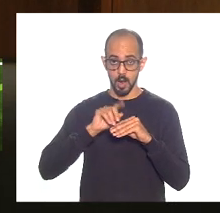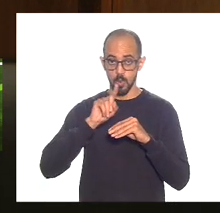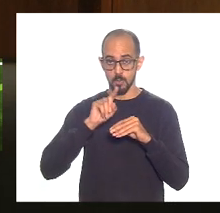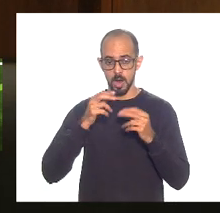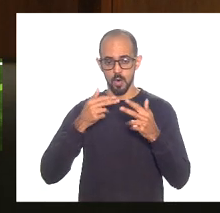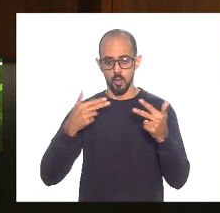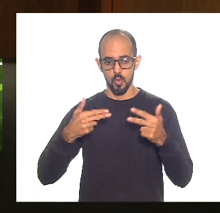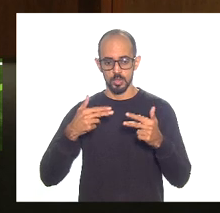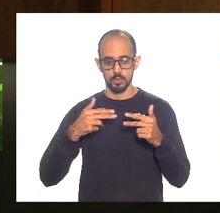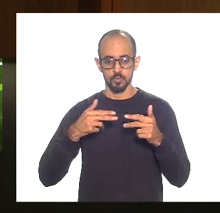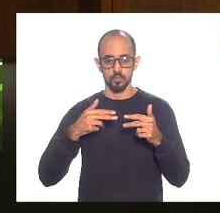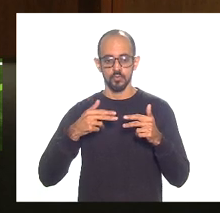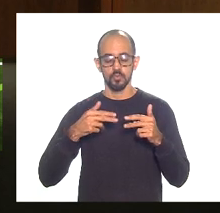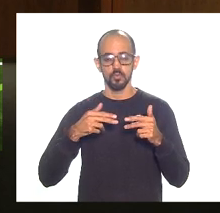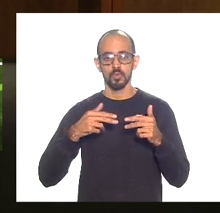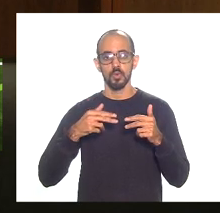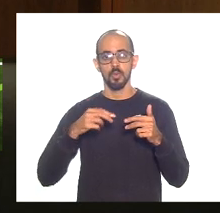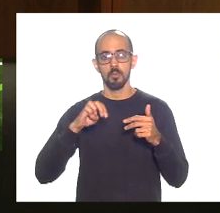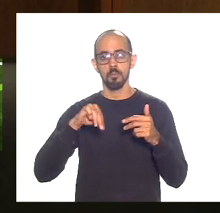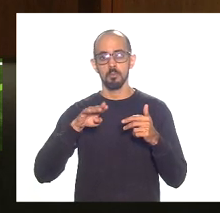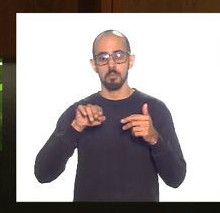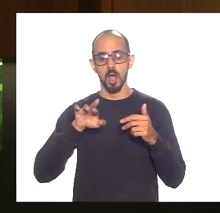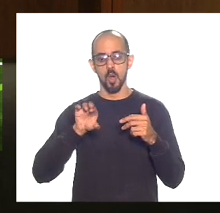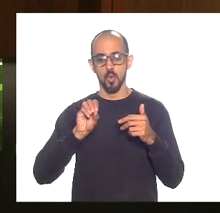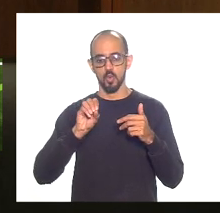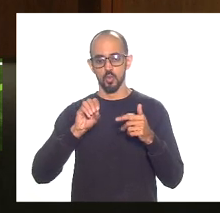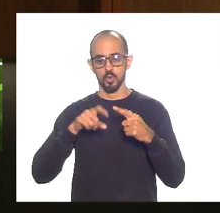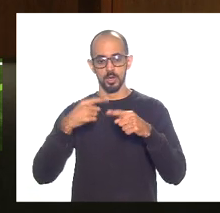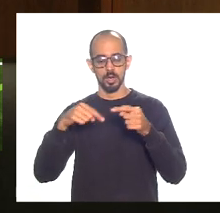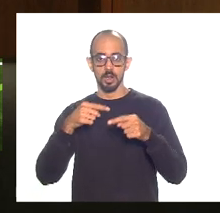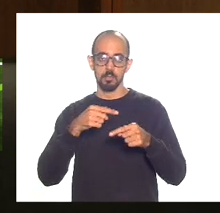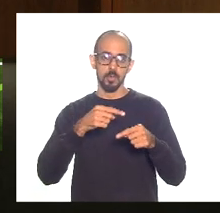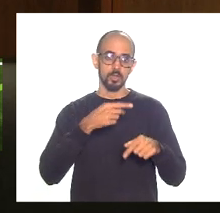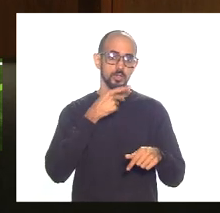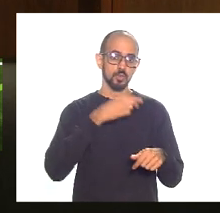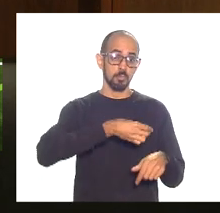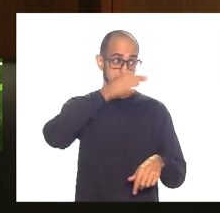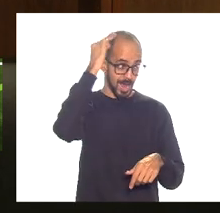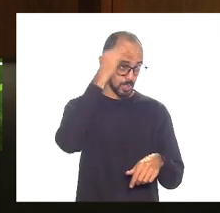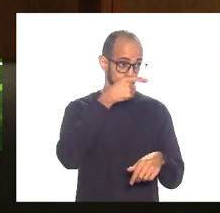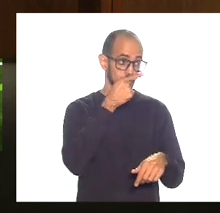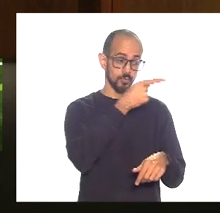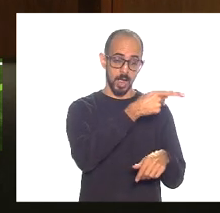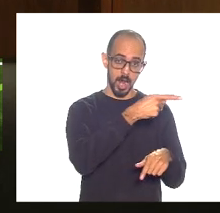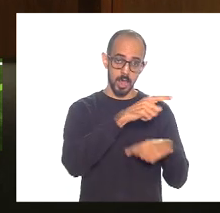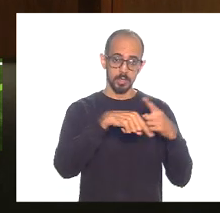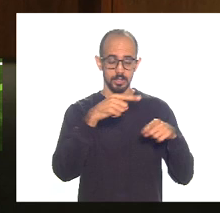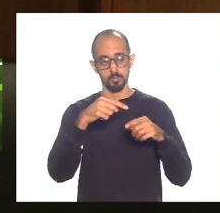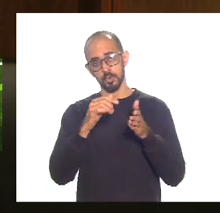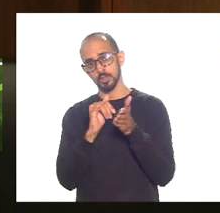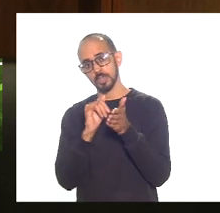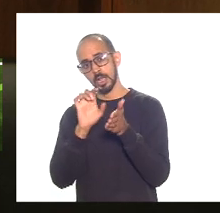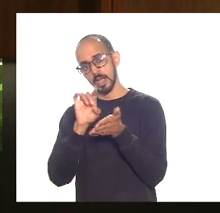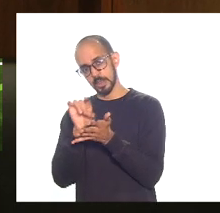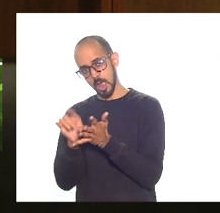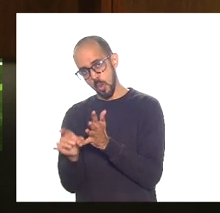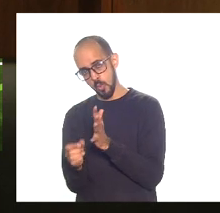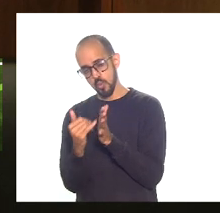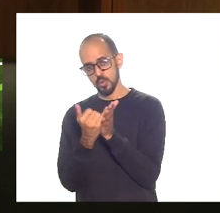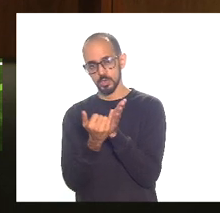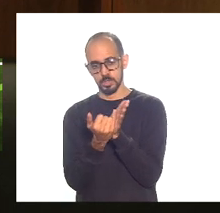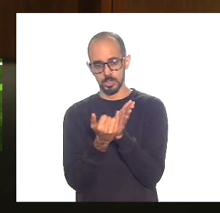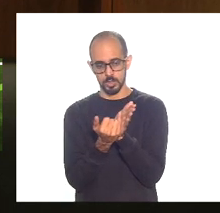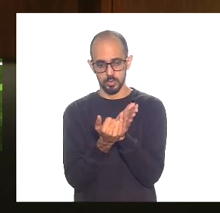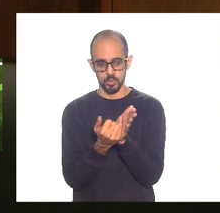foi o último ponto que o Mauro falou, depois eu vou passar para o Márcio, aí vamos dar sequência aos inscritos. Em